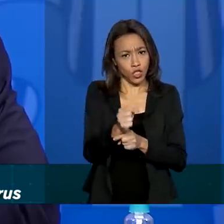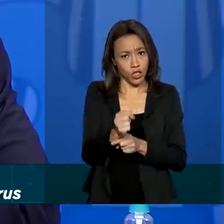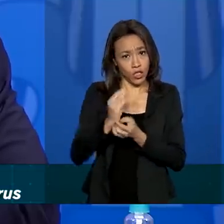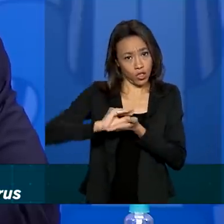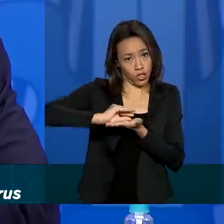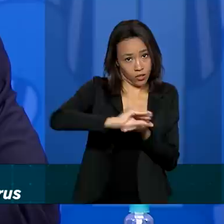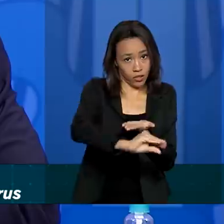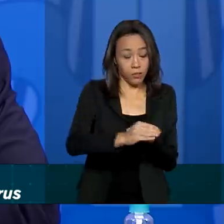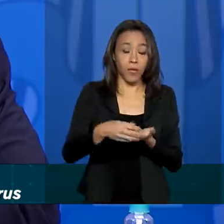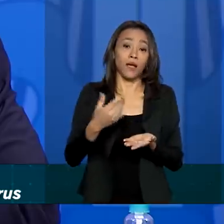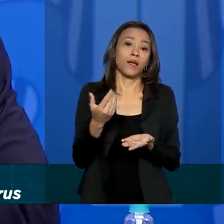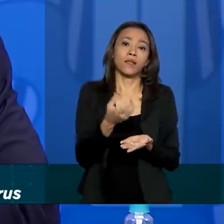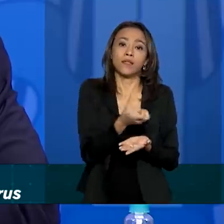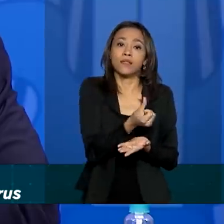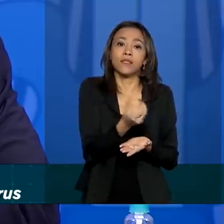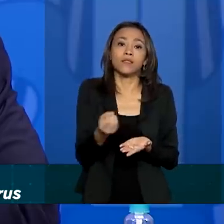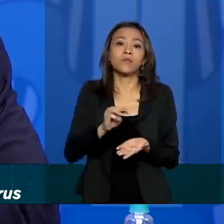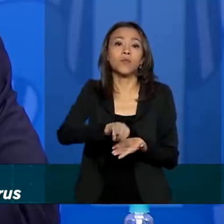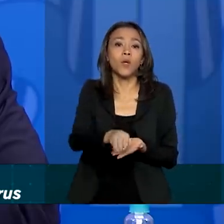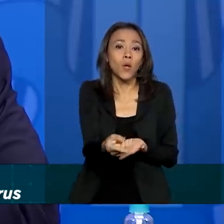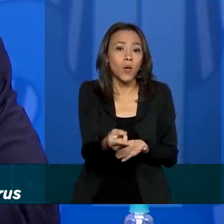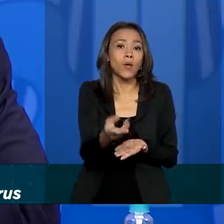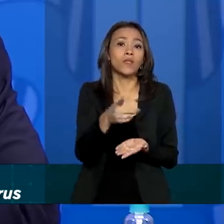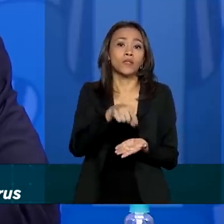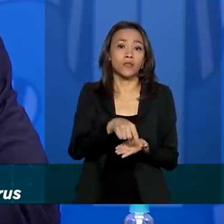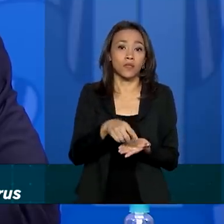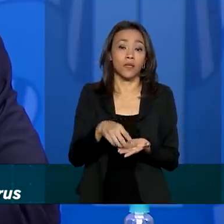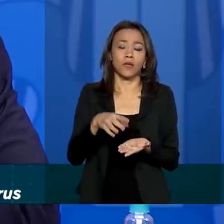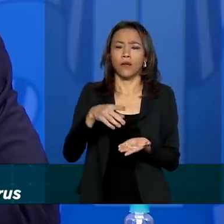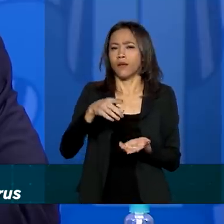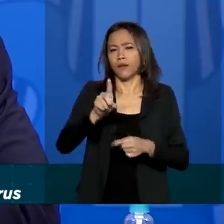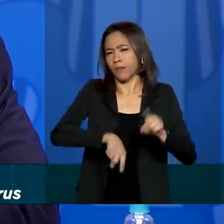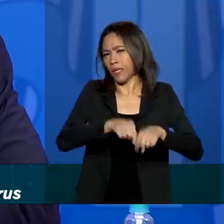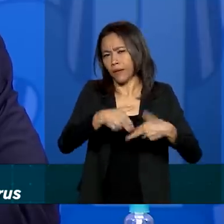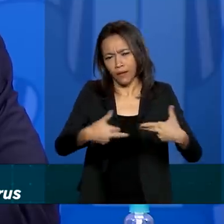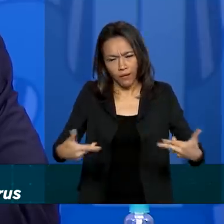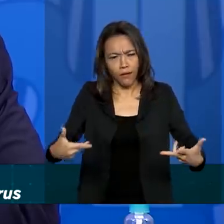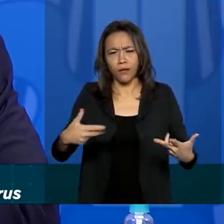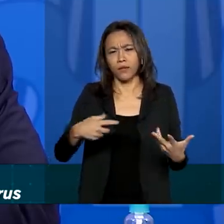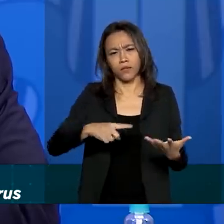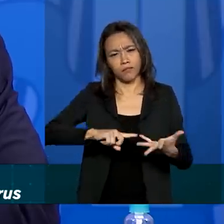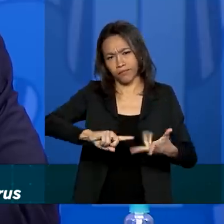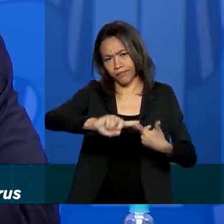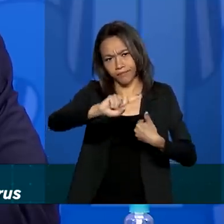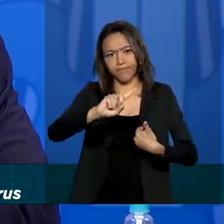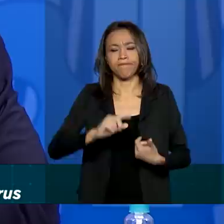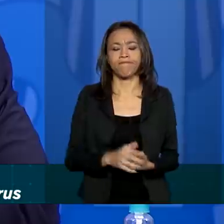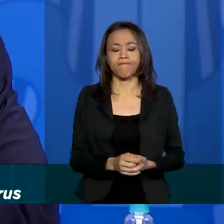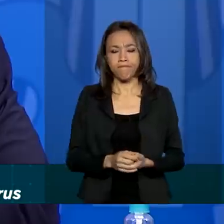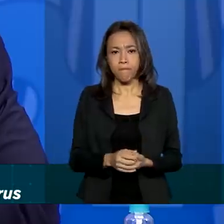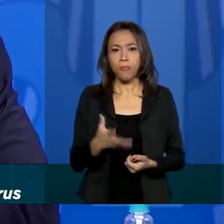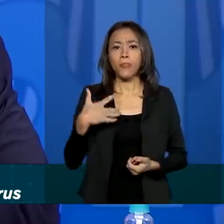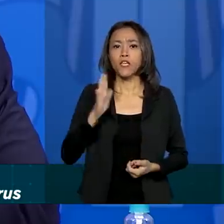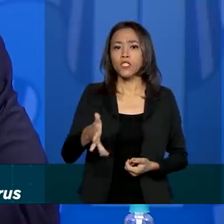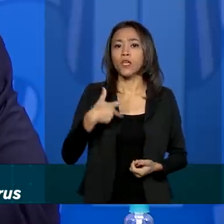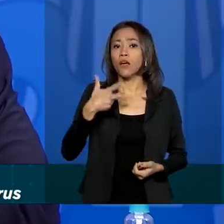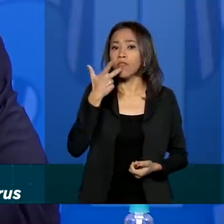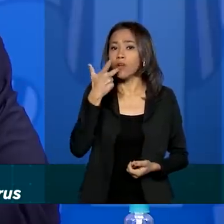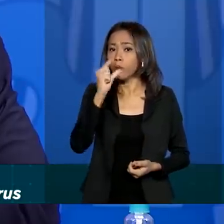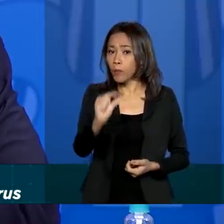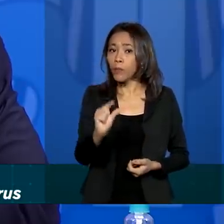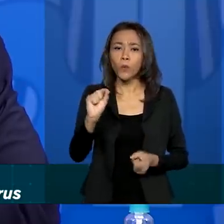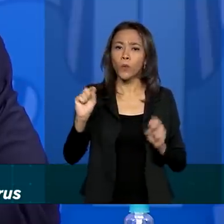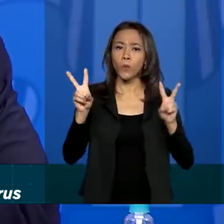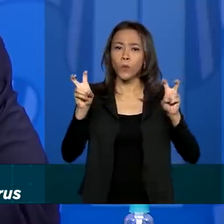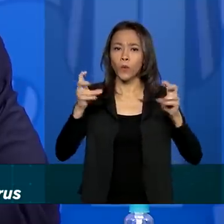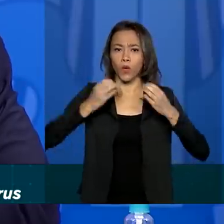milhões para várias iniciativas na área de equipamentos e etc. Falei um pouco sobre comunicações,